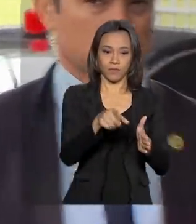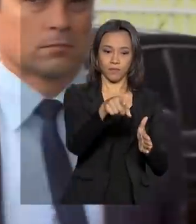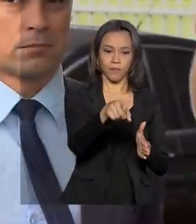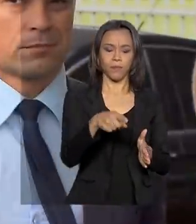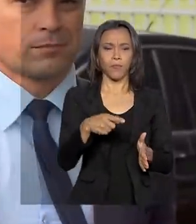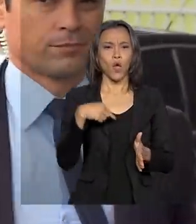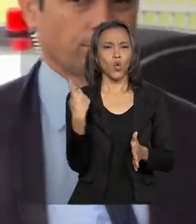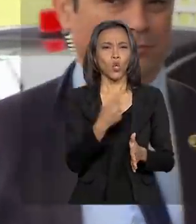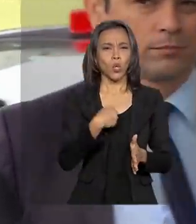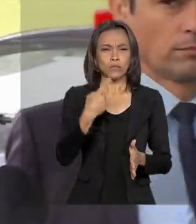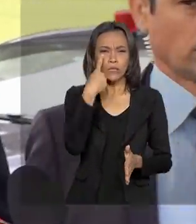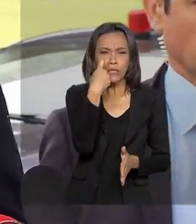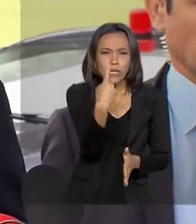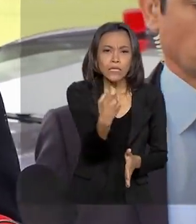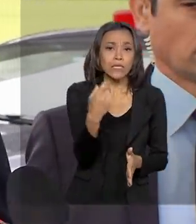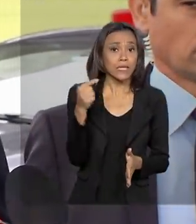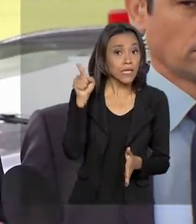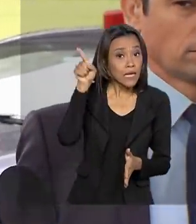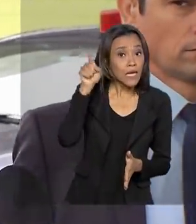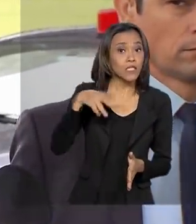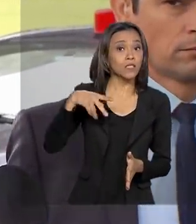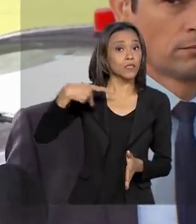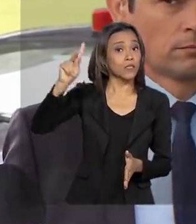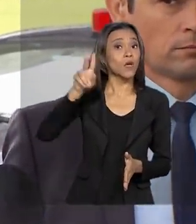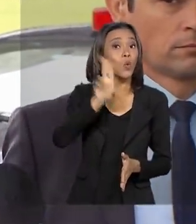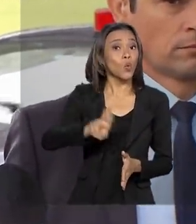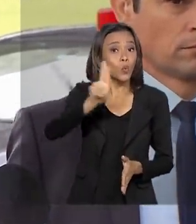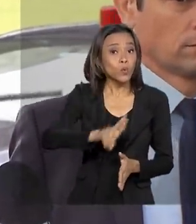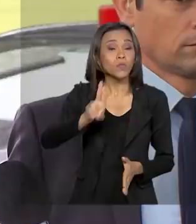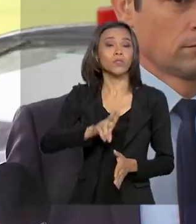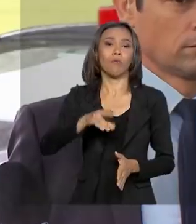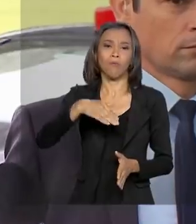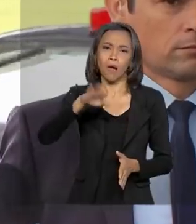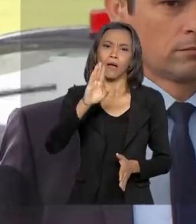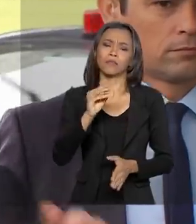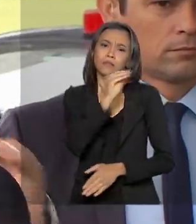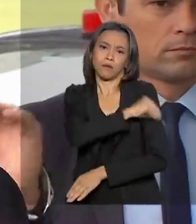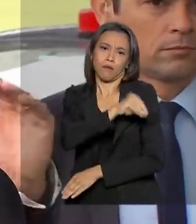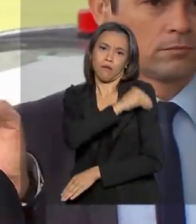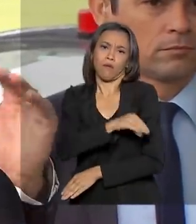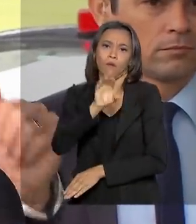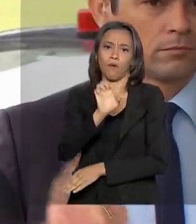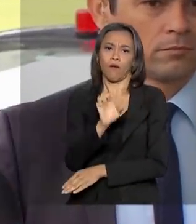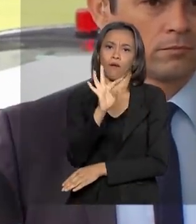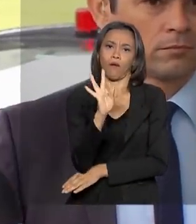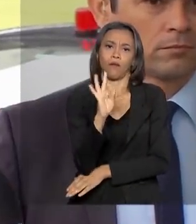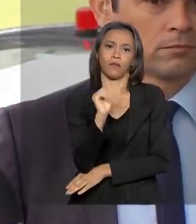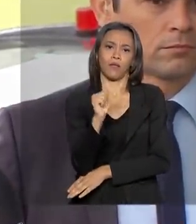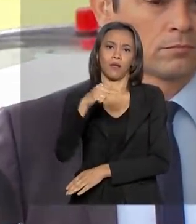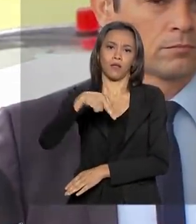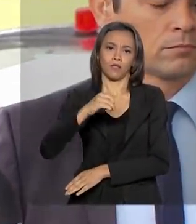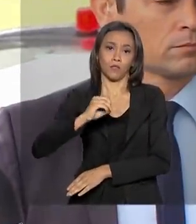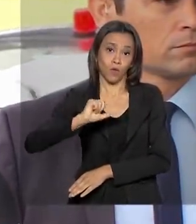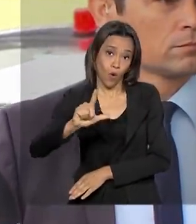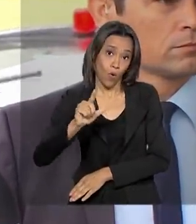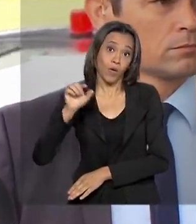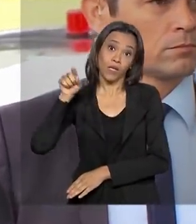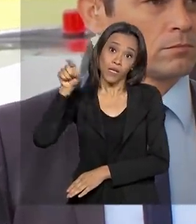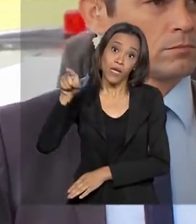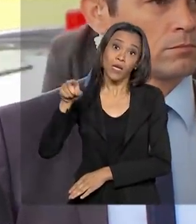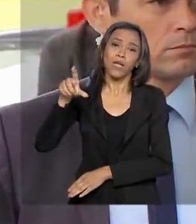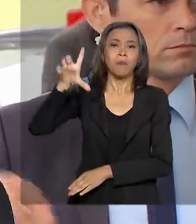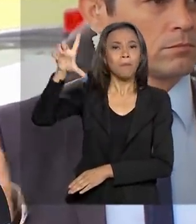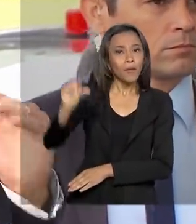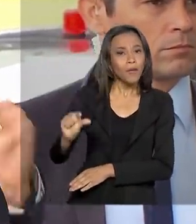interesse nosso é que eles usem mais etanol no combustível deles. E daí, entre a lei da oferta e da procura, eles produzem menos